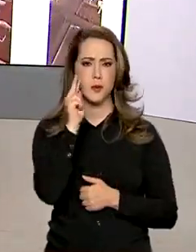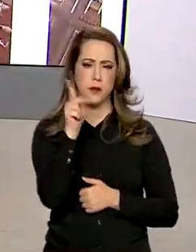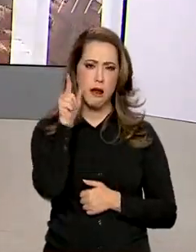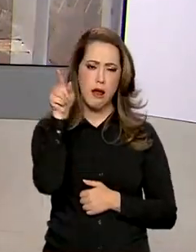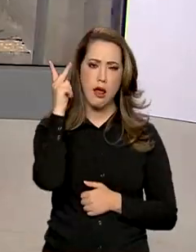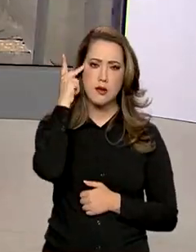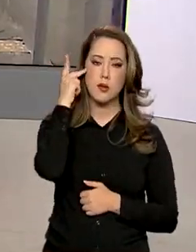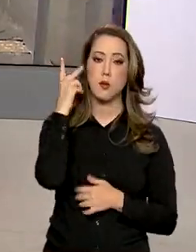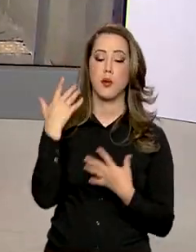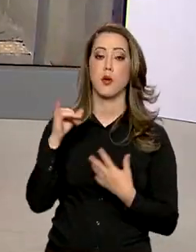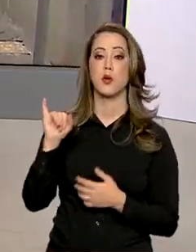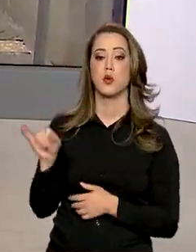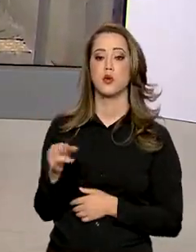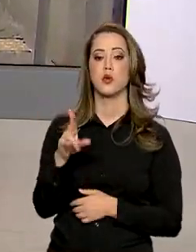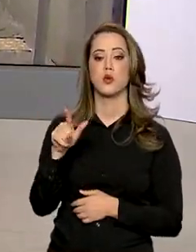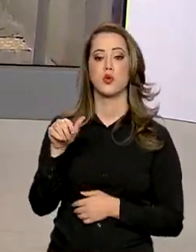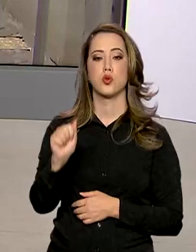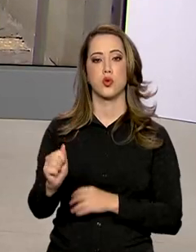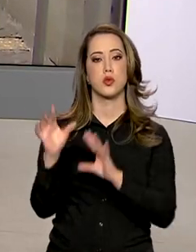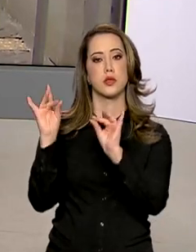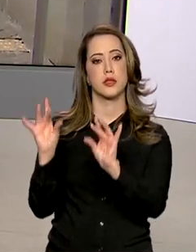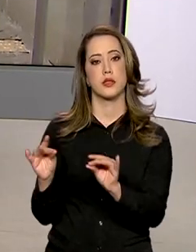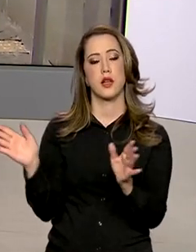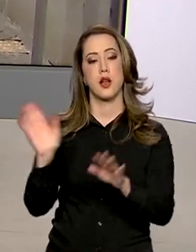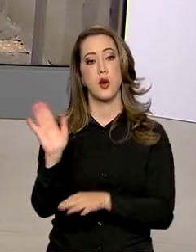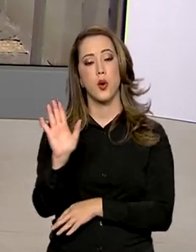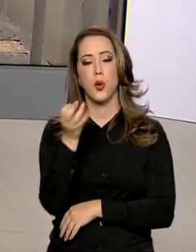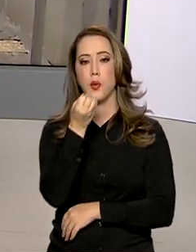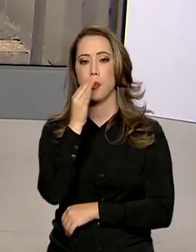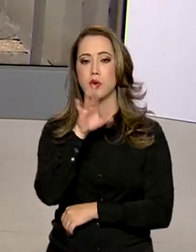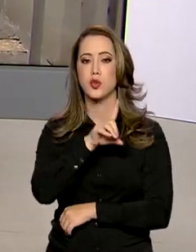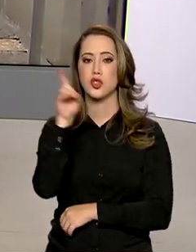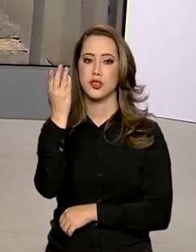Júlia Ballarini traz ao vivo as informações pra gente. Oi, Júlia, bom dia.